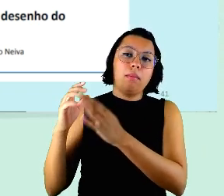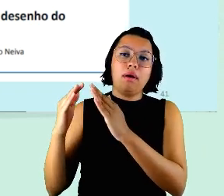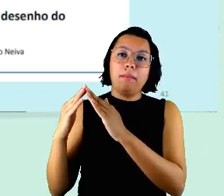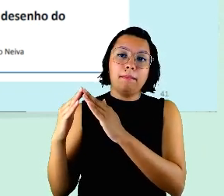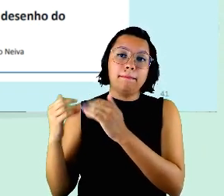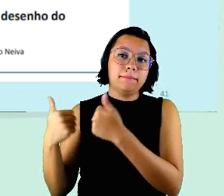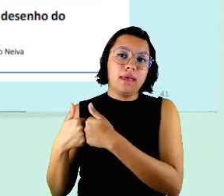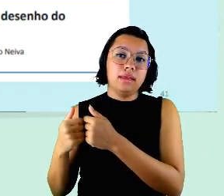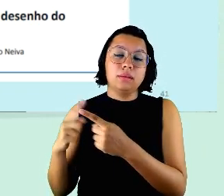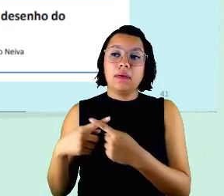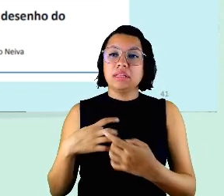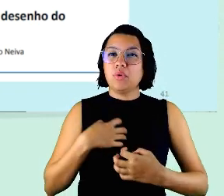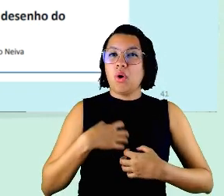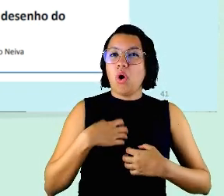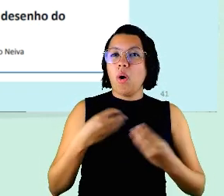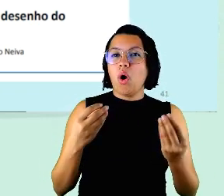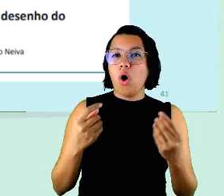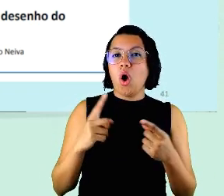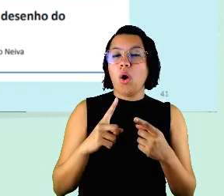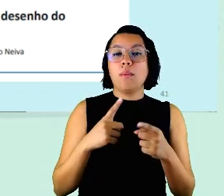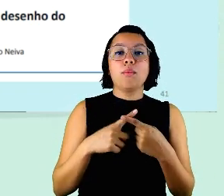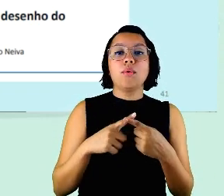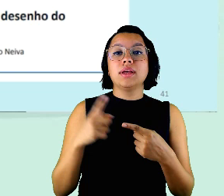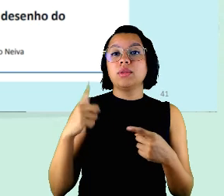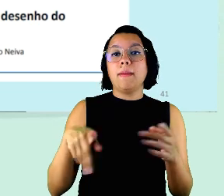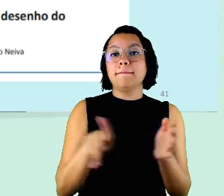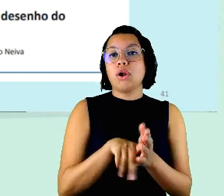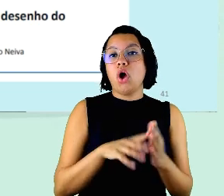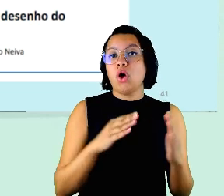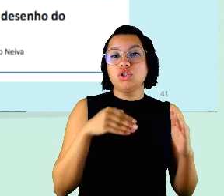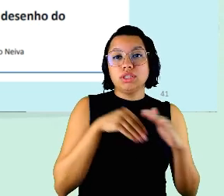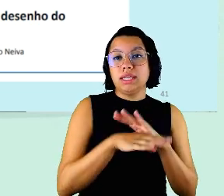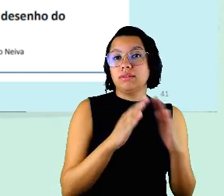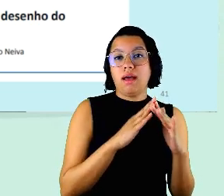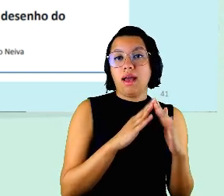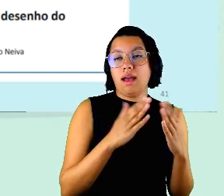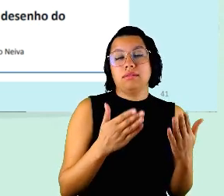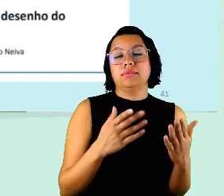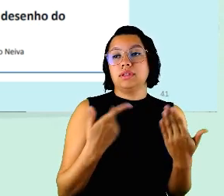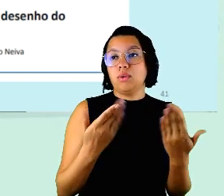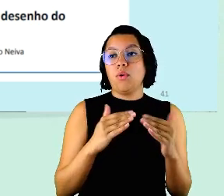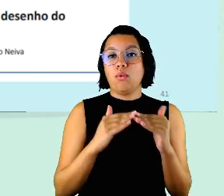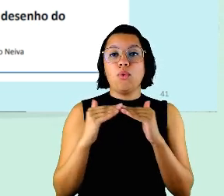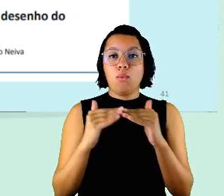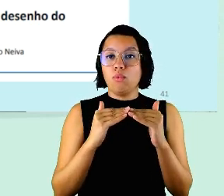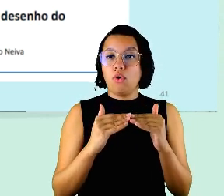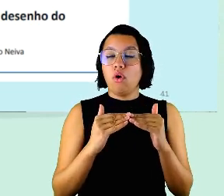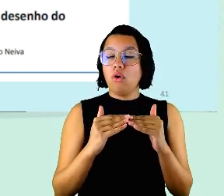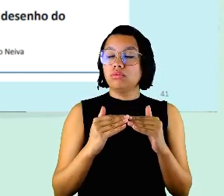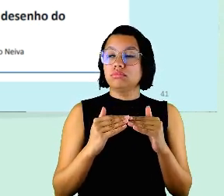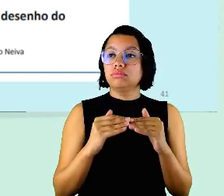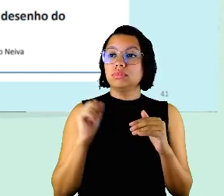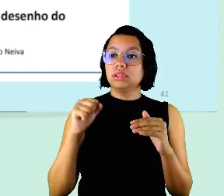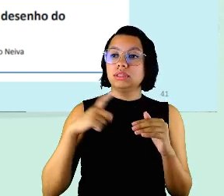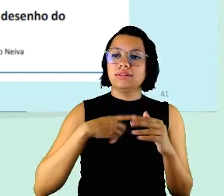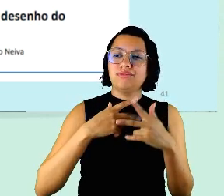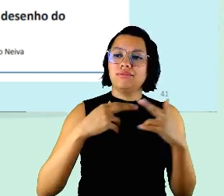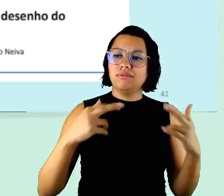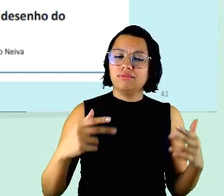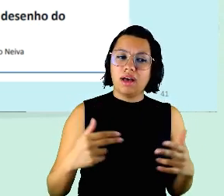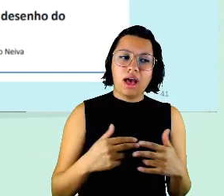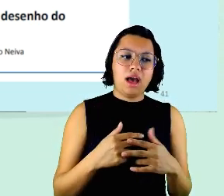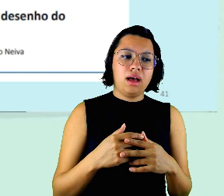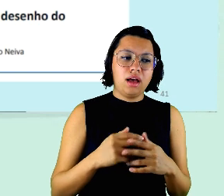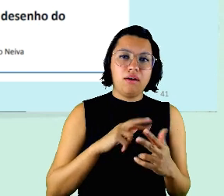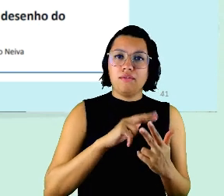tão incomodado porque não é de dentro da nossa casa então eu concordo doutora que a gente tem aí várias coisas que já estavam